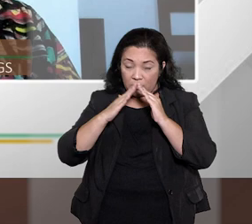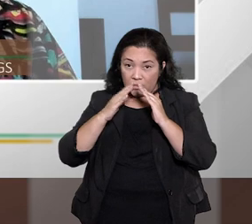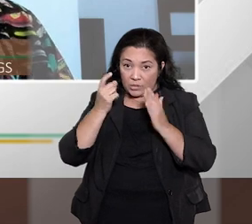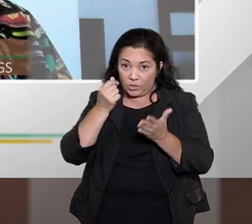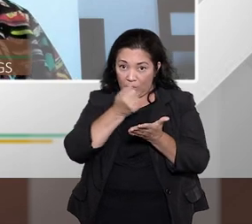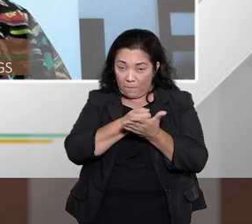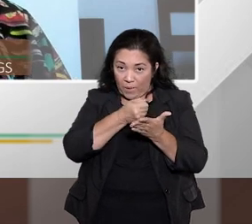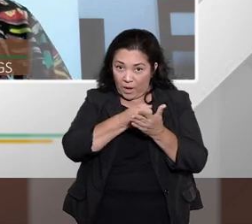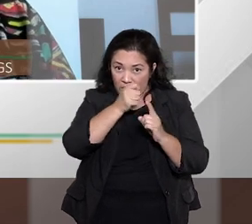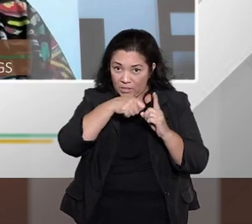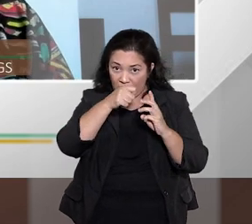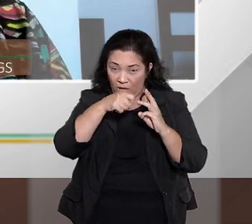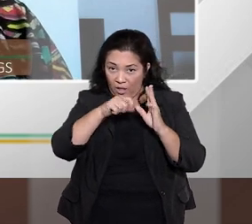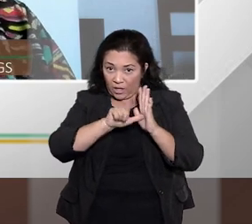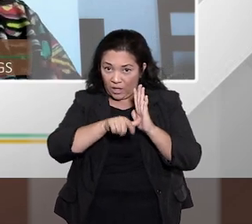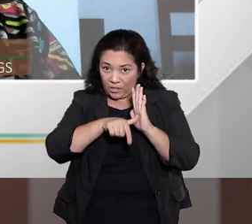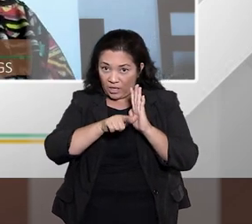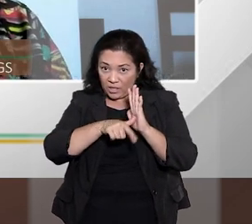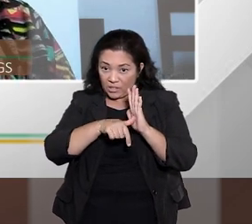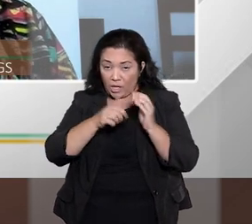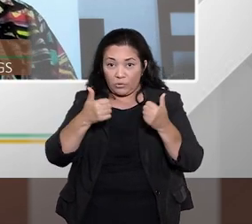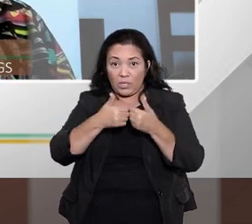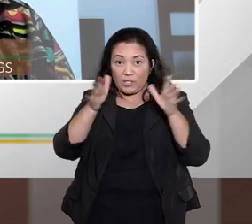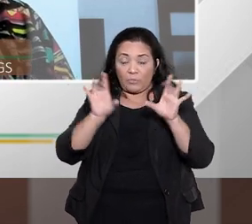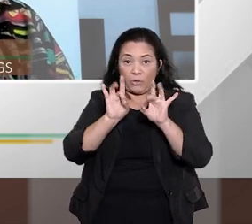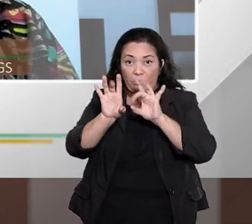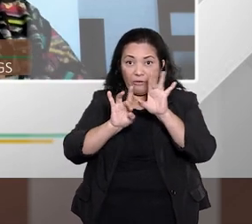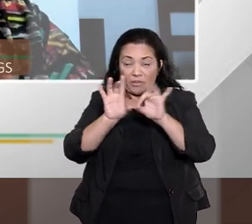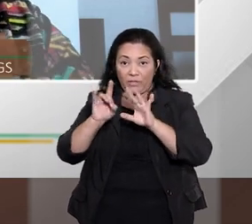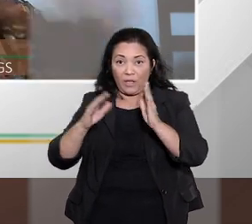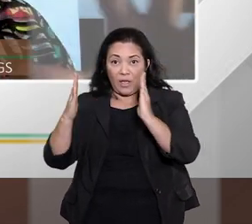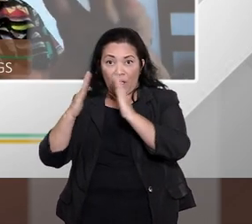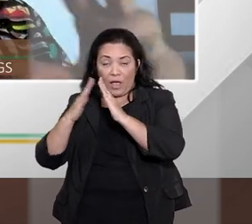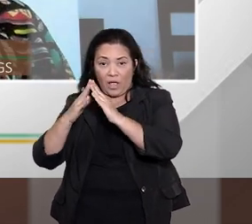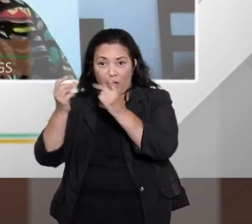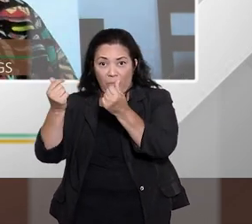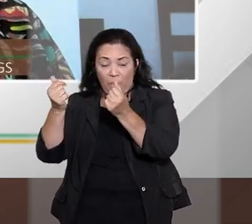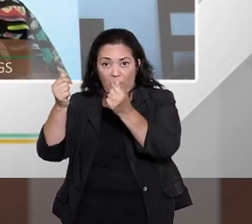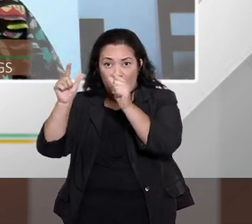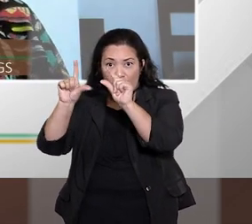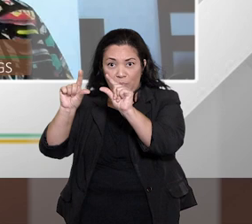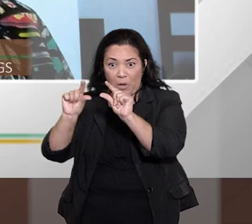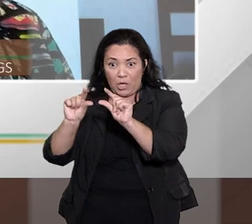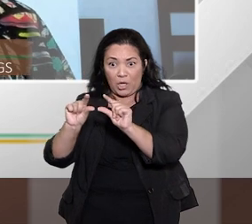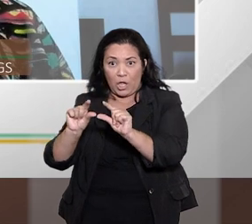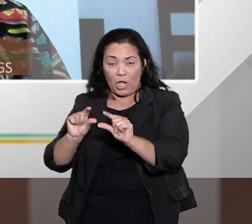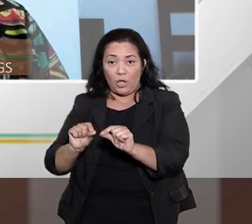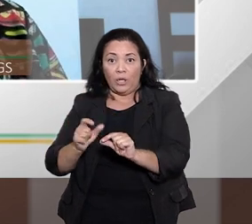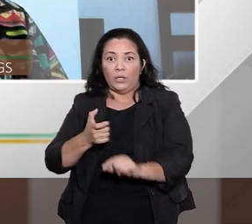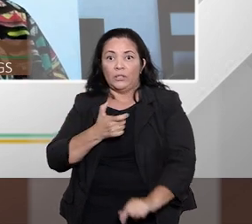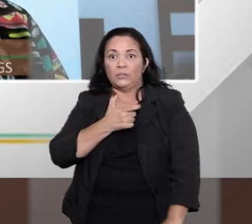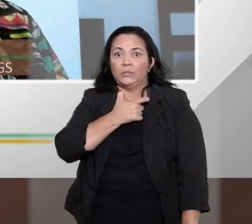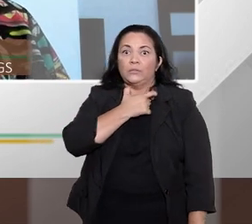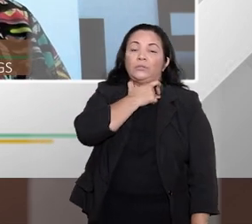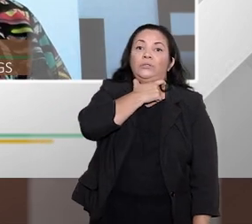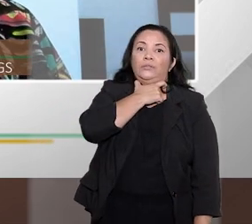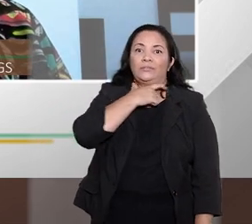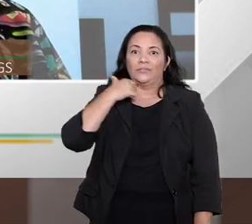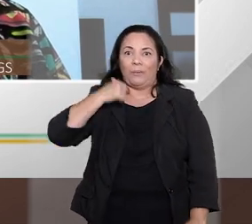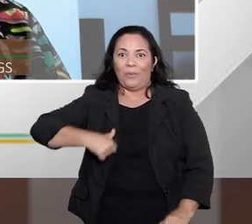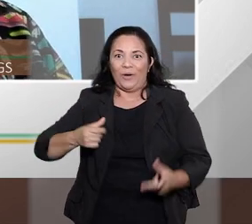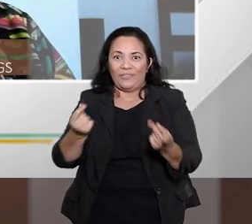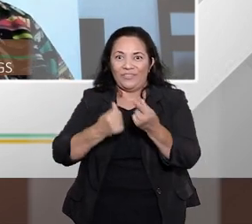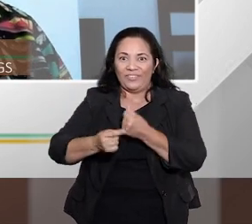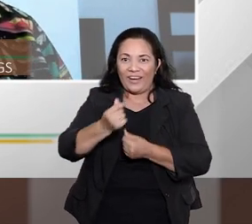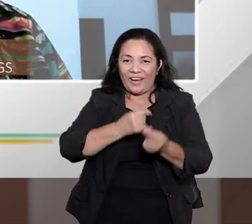todas as casas para vender. Aí o preço das casas baixou, quebrou tudo, quebrou, tinha alguns outros problemas de